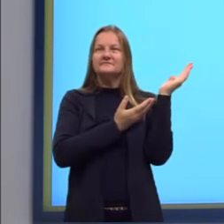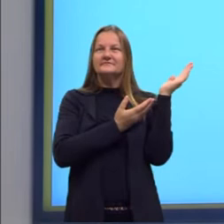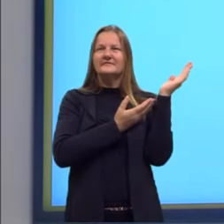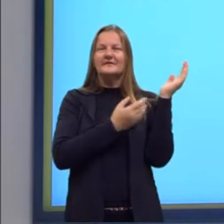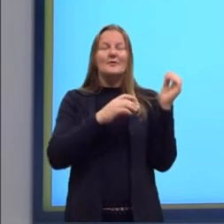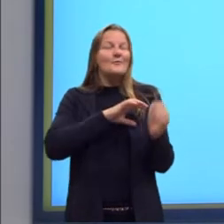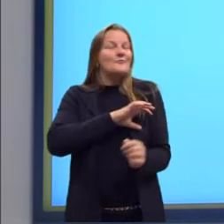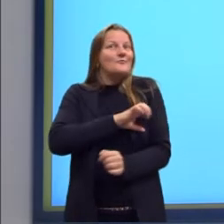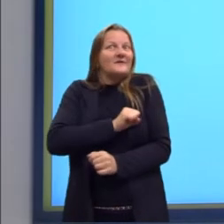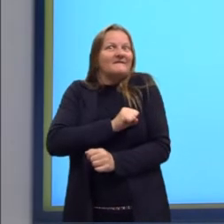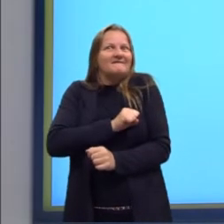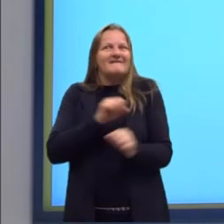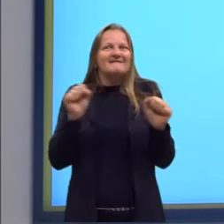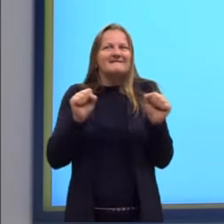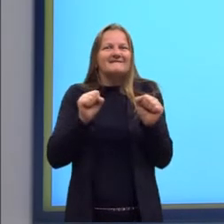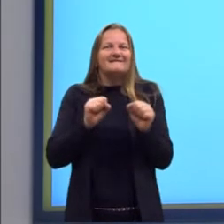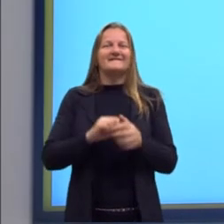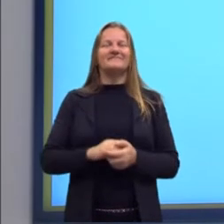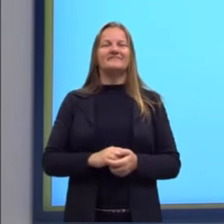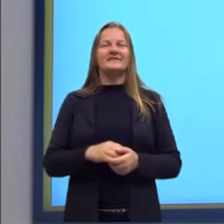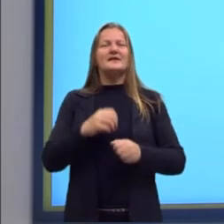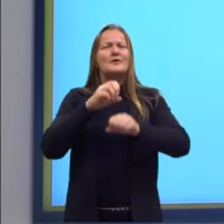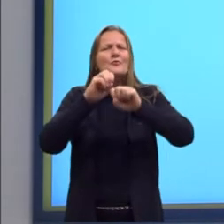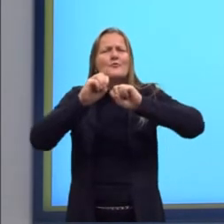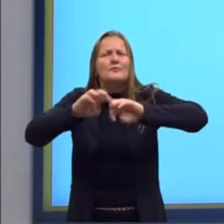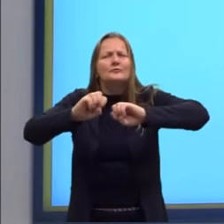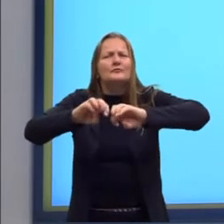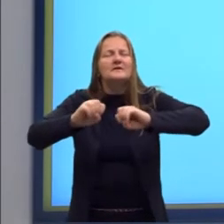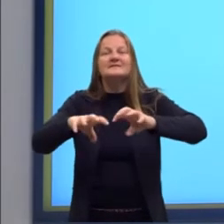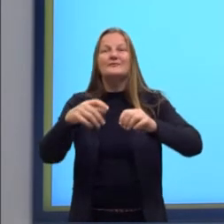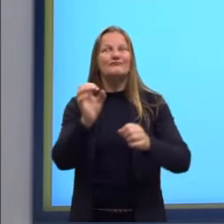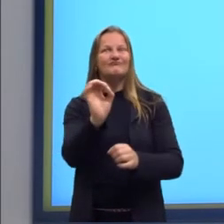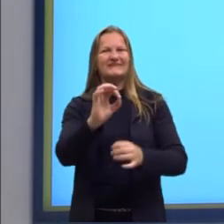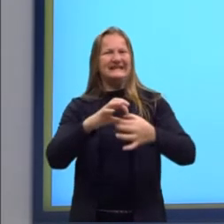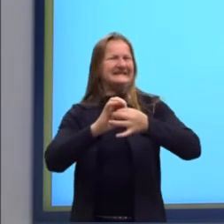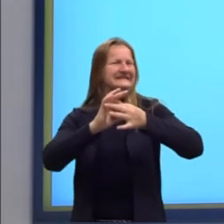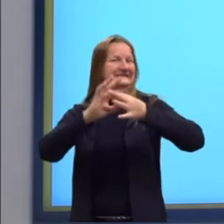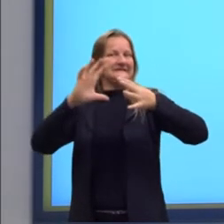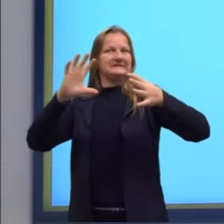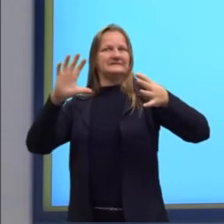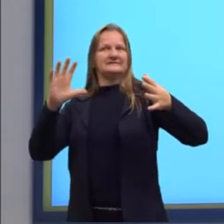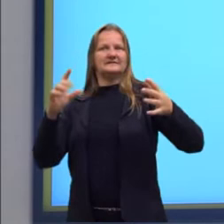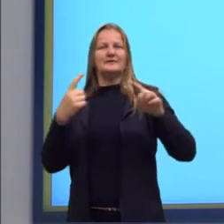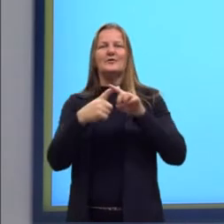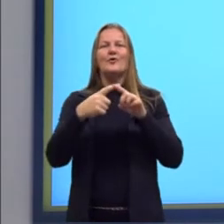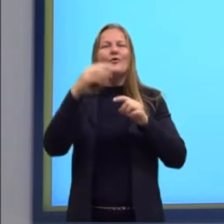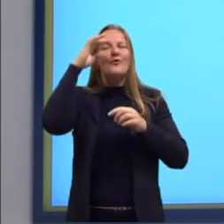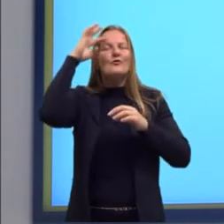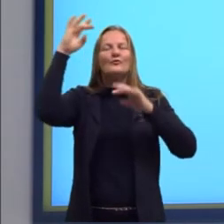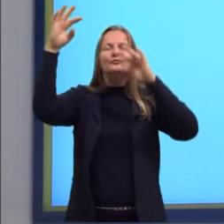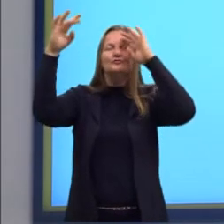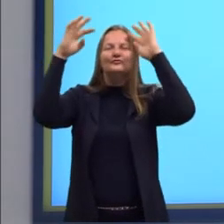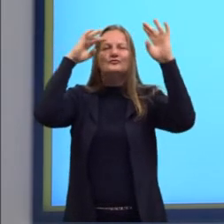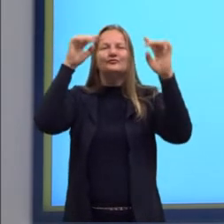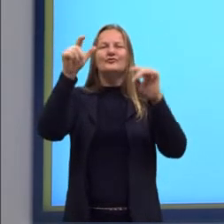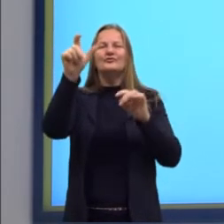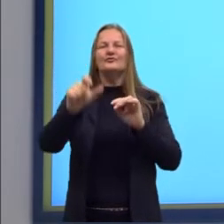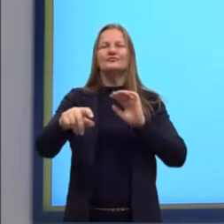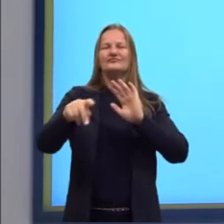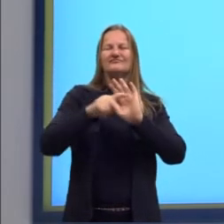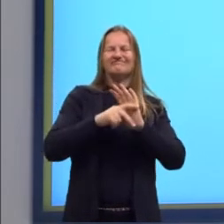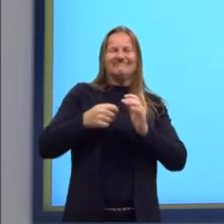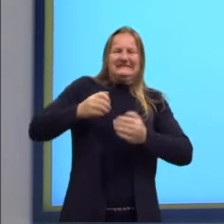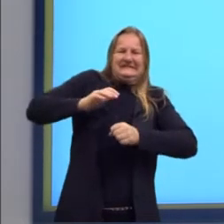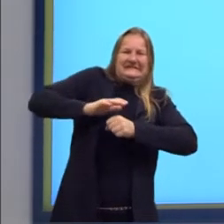preferida dele. Quando a educação não é libertadora, o sonho do oprimido é ser o